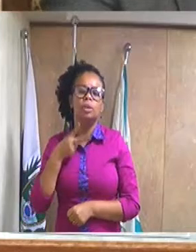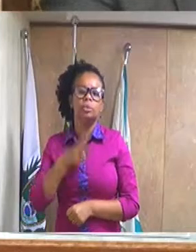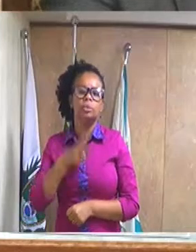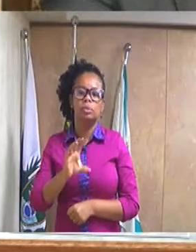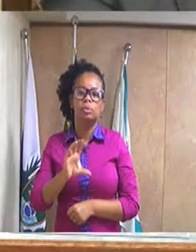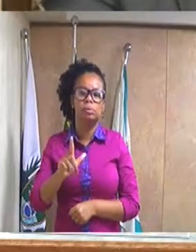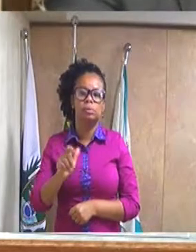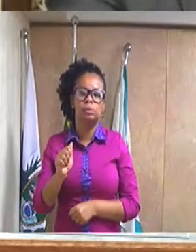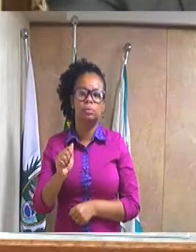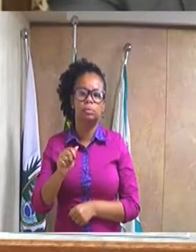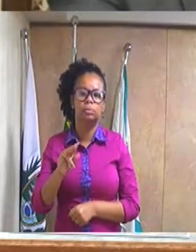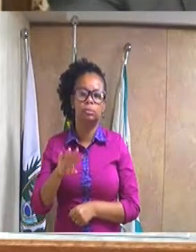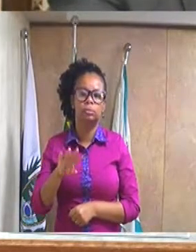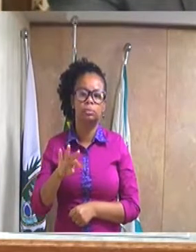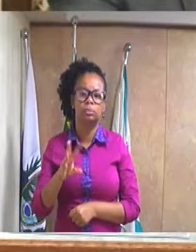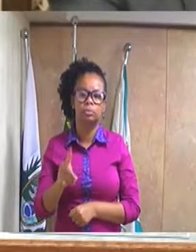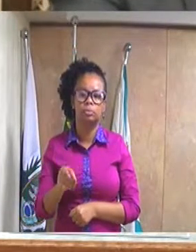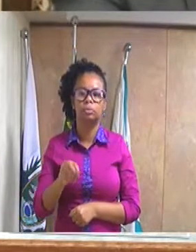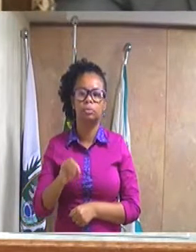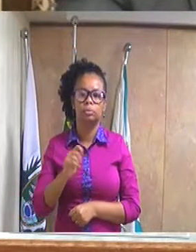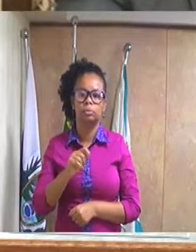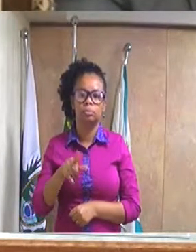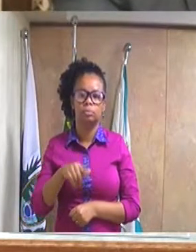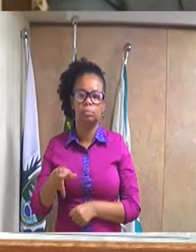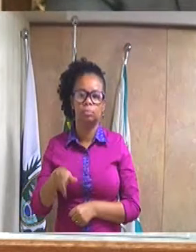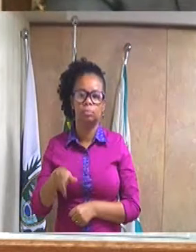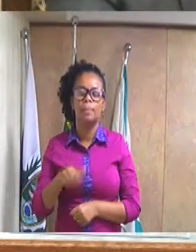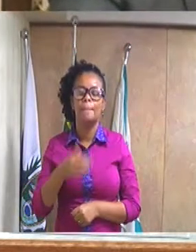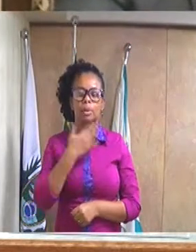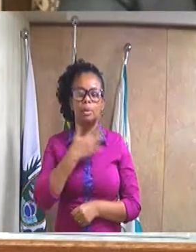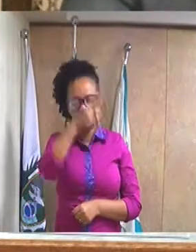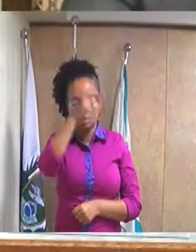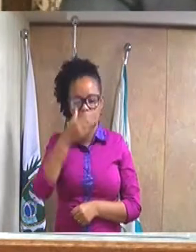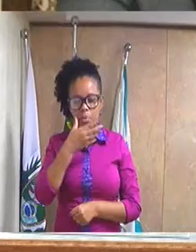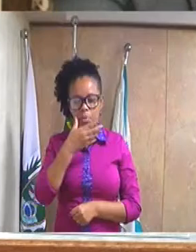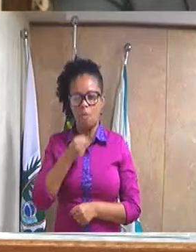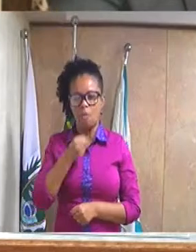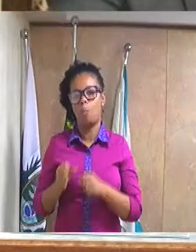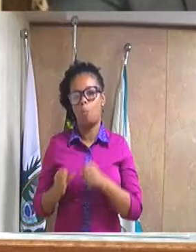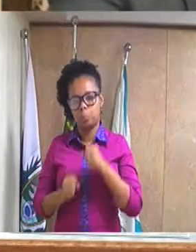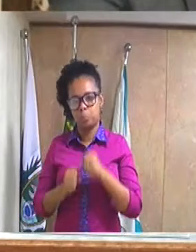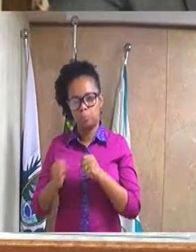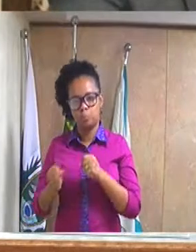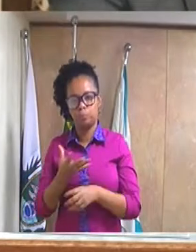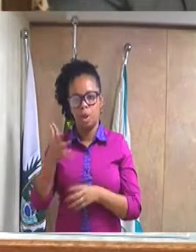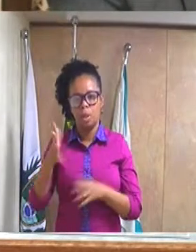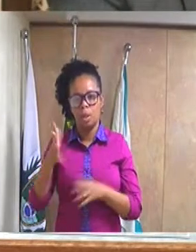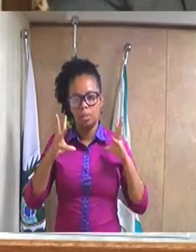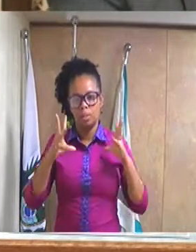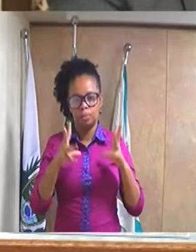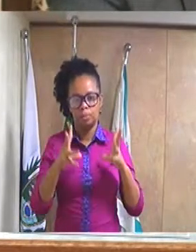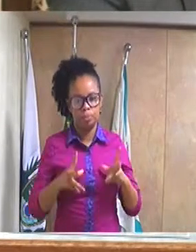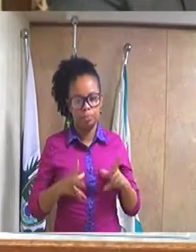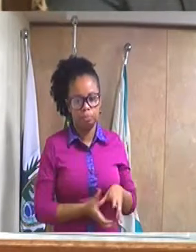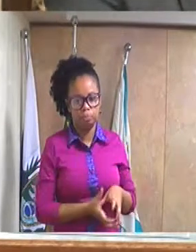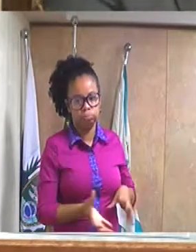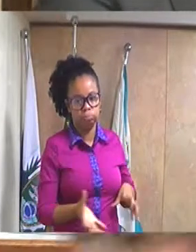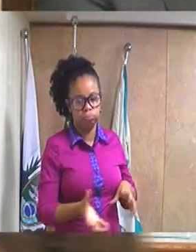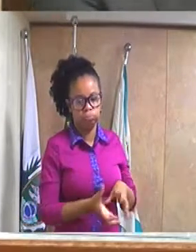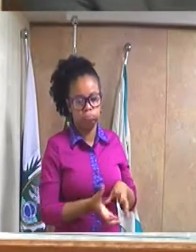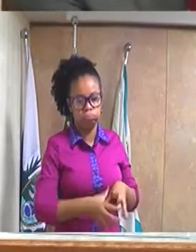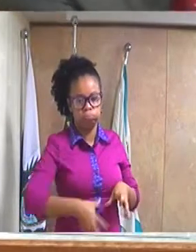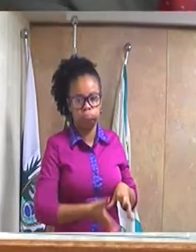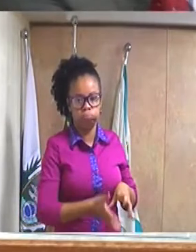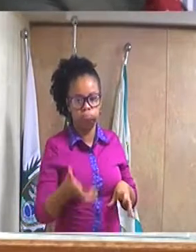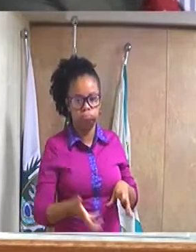Tomás, solicitando ao excelentíssimo senhor prefeito Carro Vacol para limpeza e desobstrução dos bueiros e das galerias